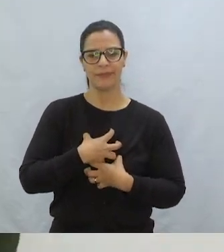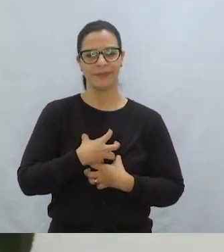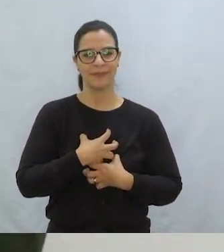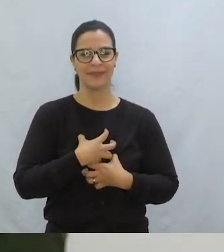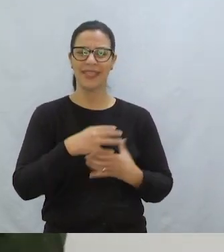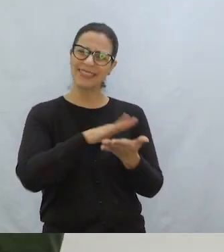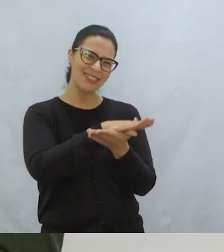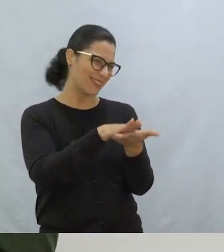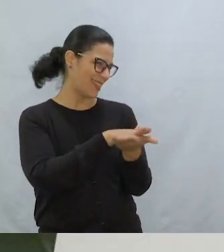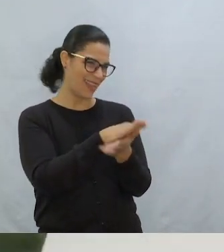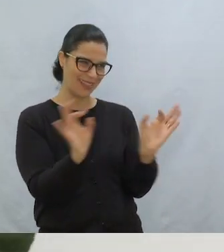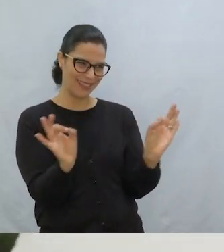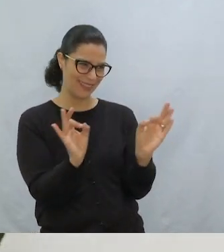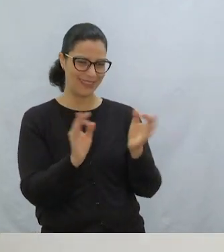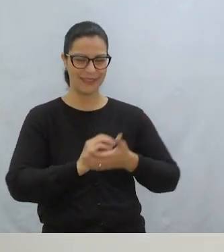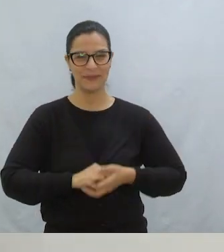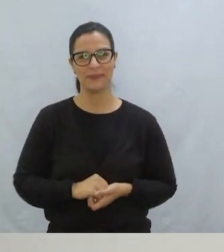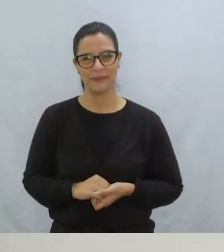Não há de quê?